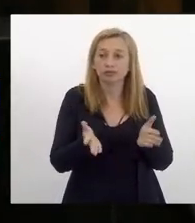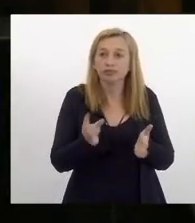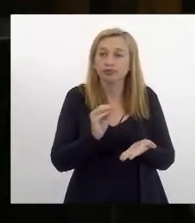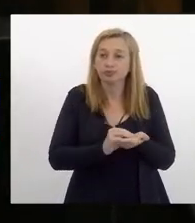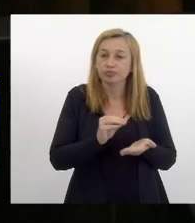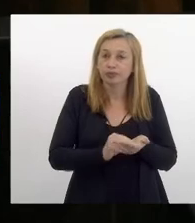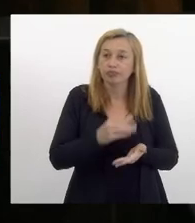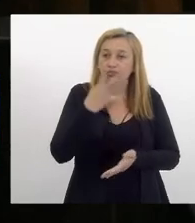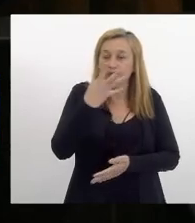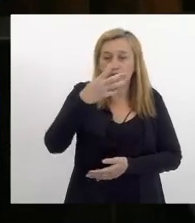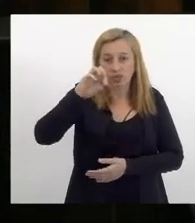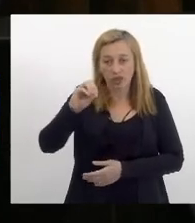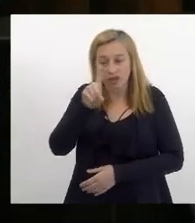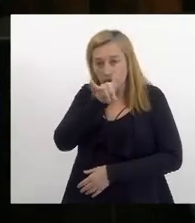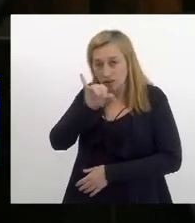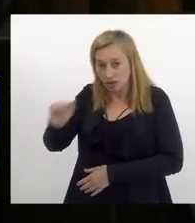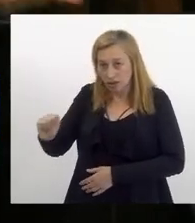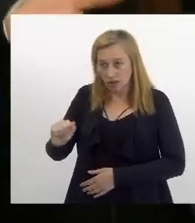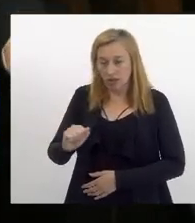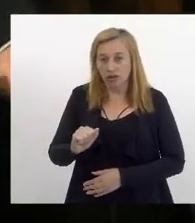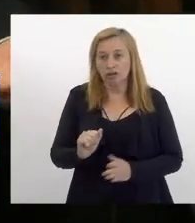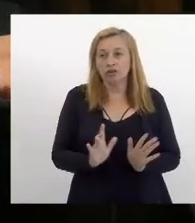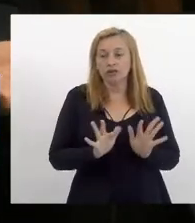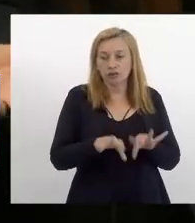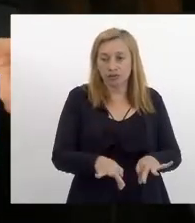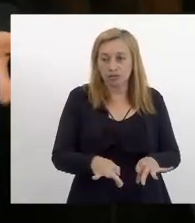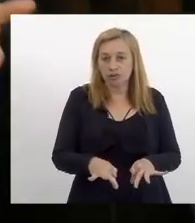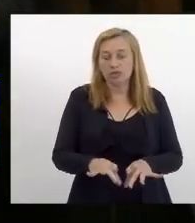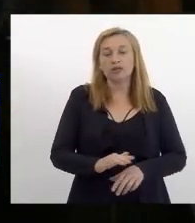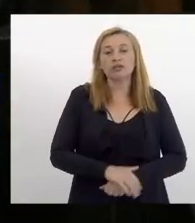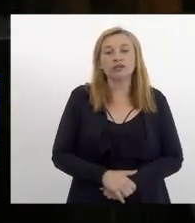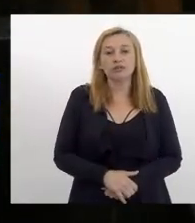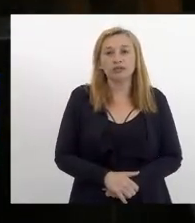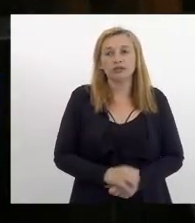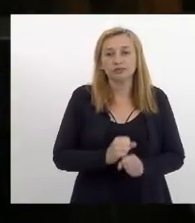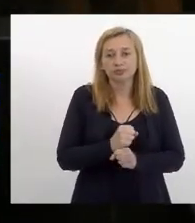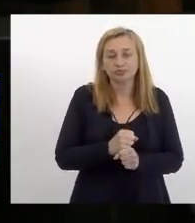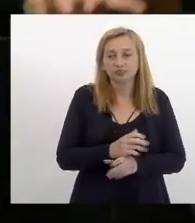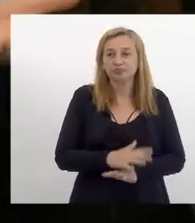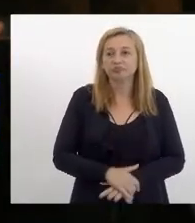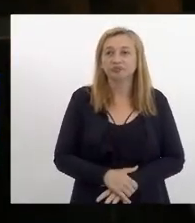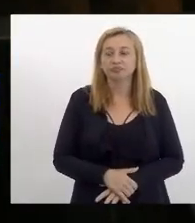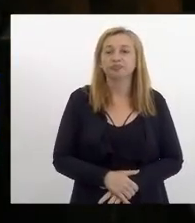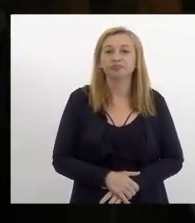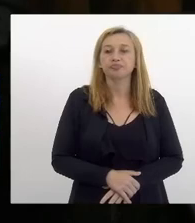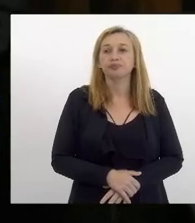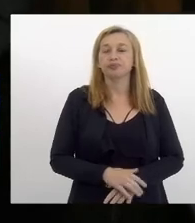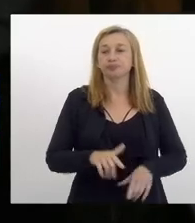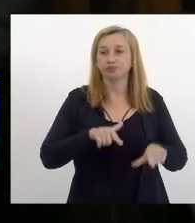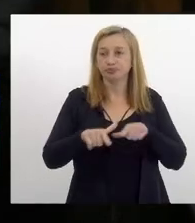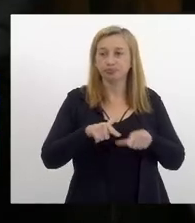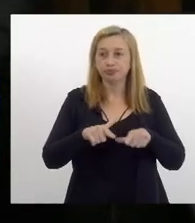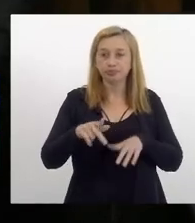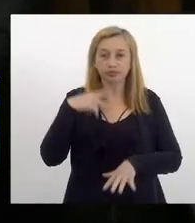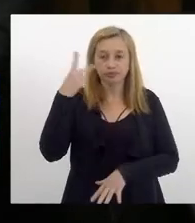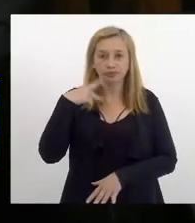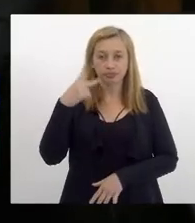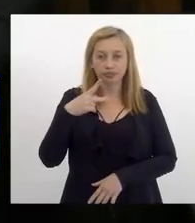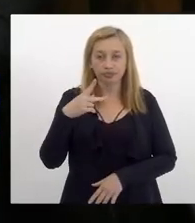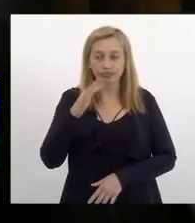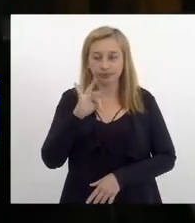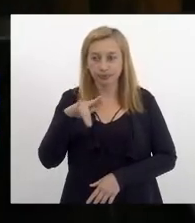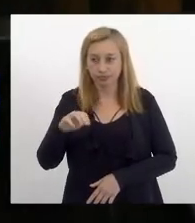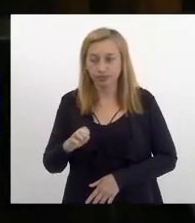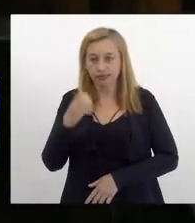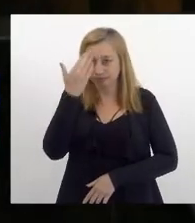faltam 40 dias para o final sob o ponto de vista do exercício do parlamento fluminense muito obrigado